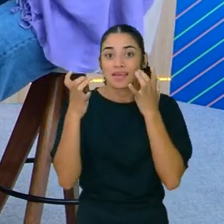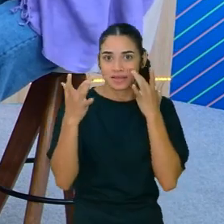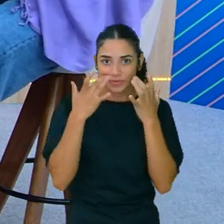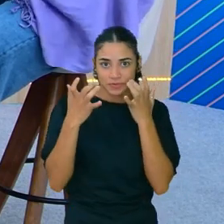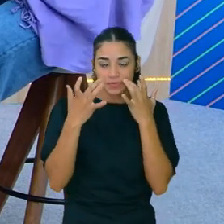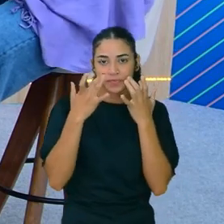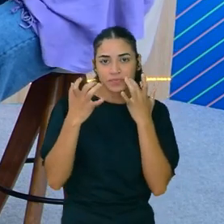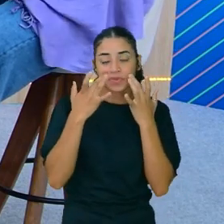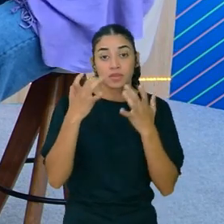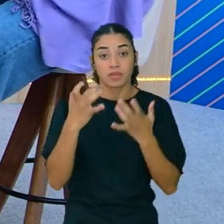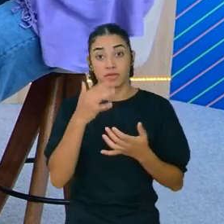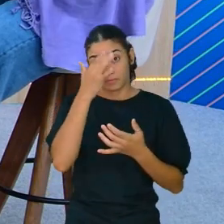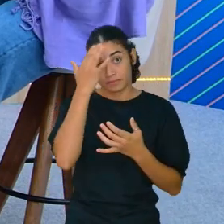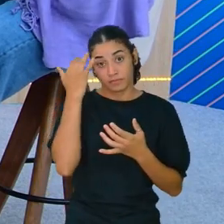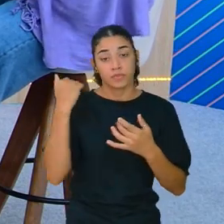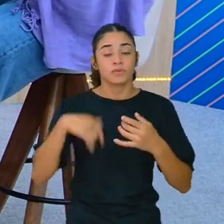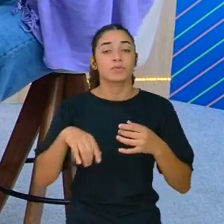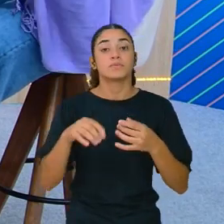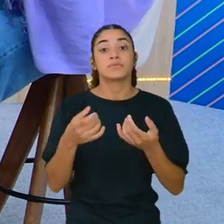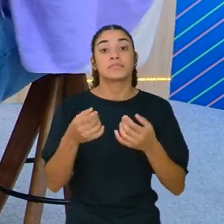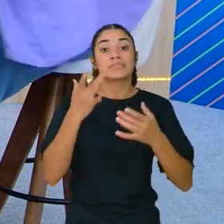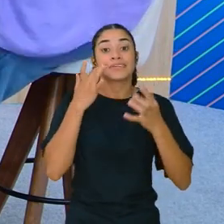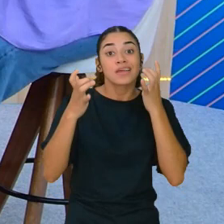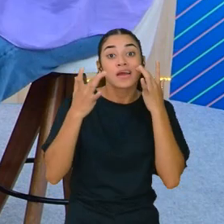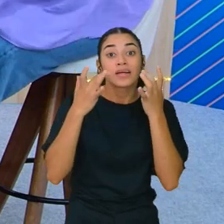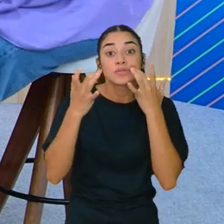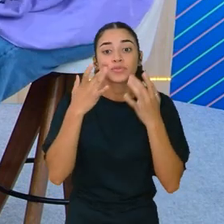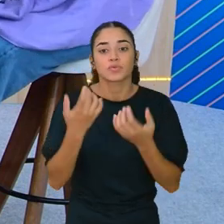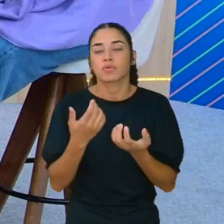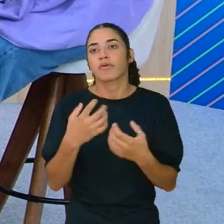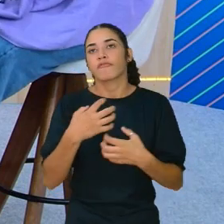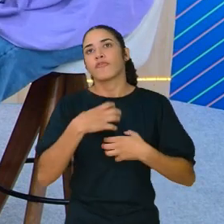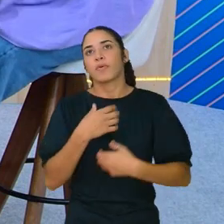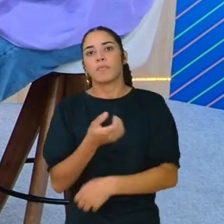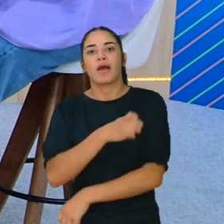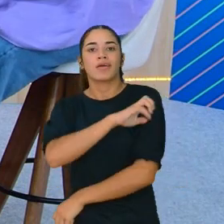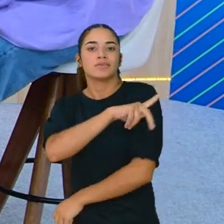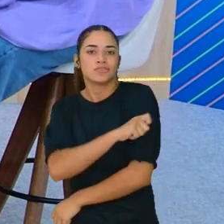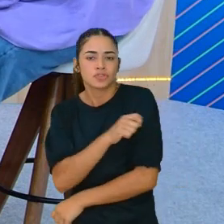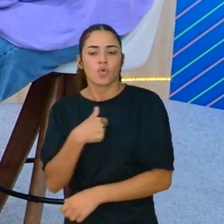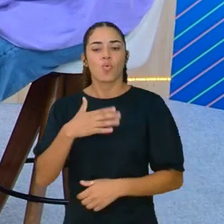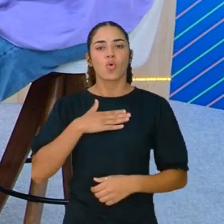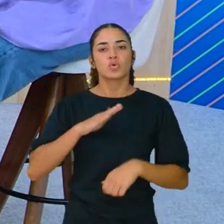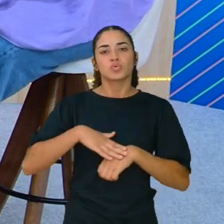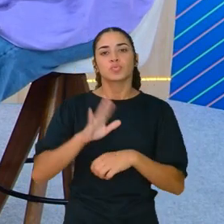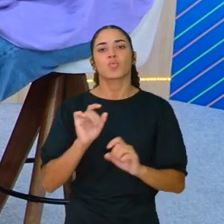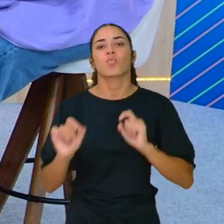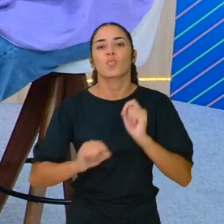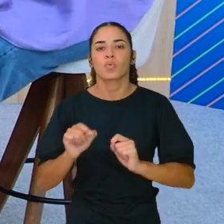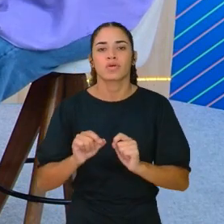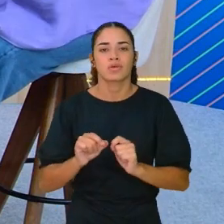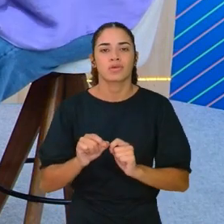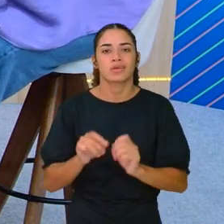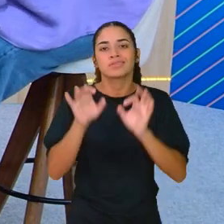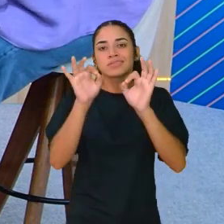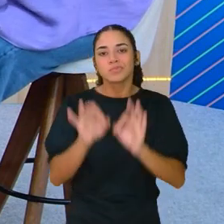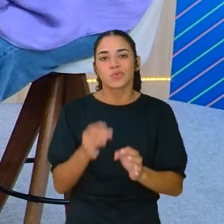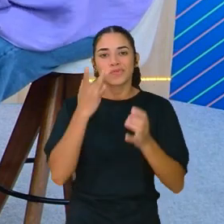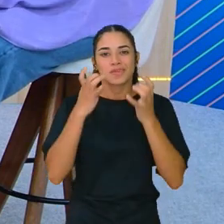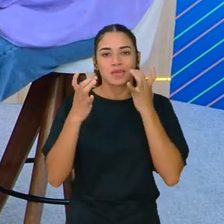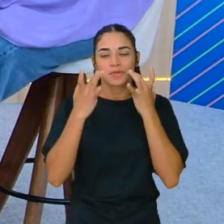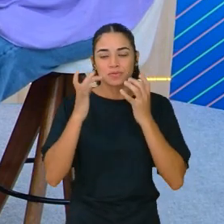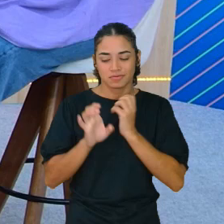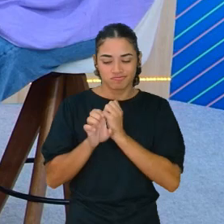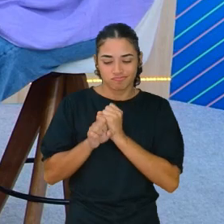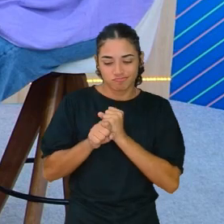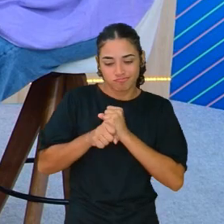O teatro na modalidade eja, qual é o estilo teatral que eu gosto? Exatamente! teatro do oprimido, que